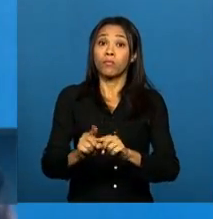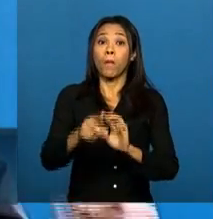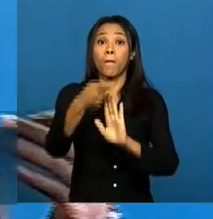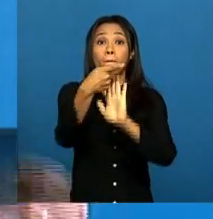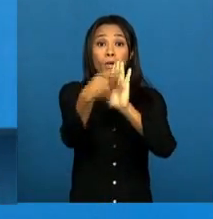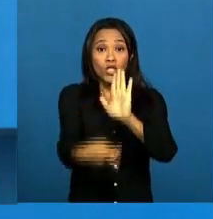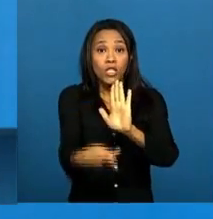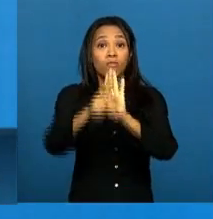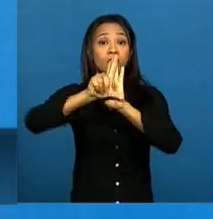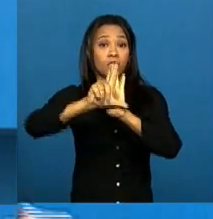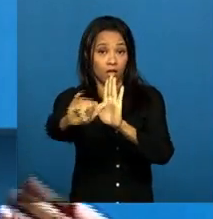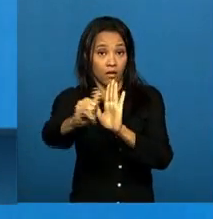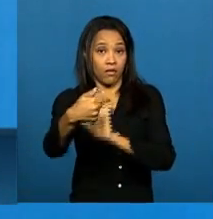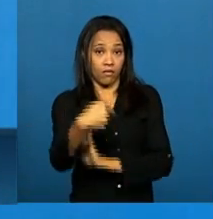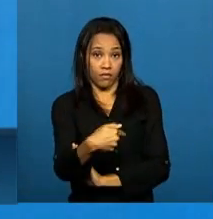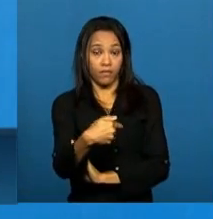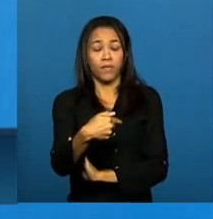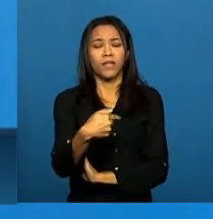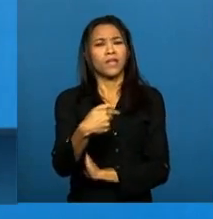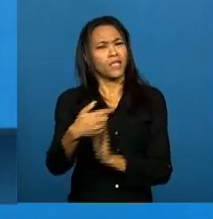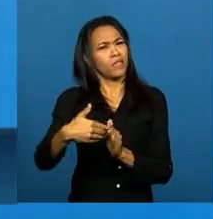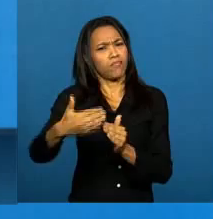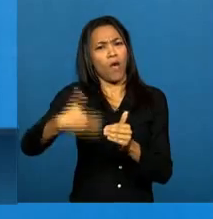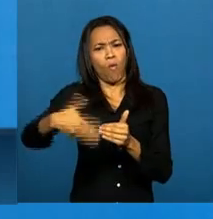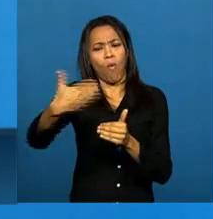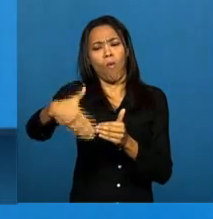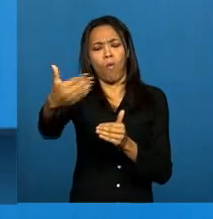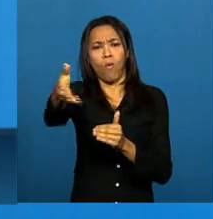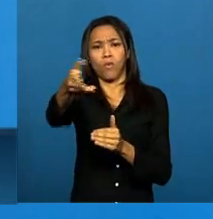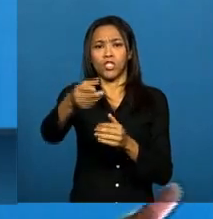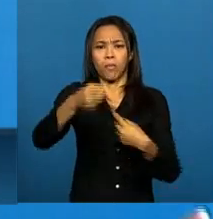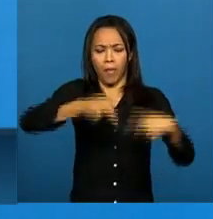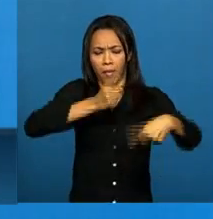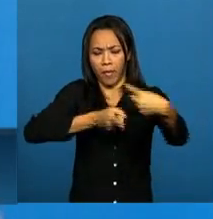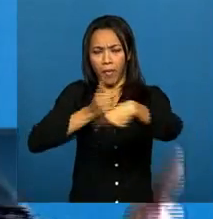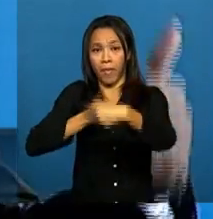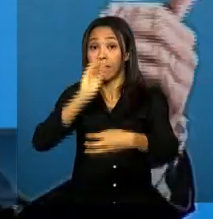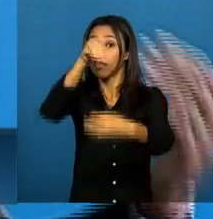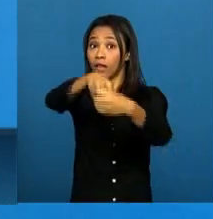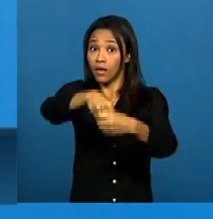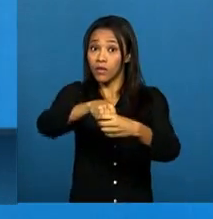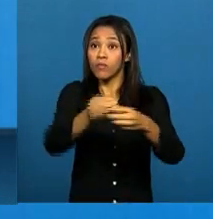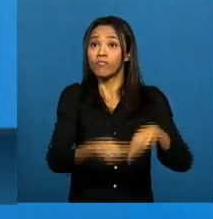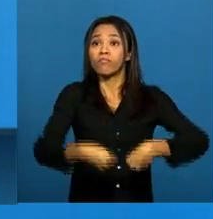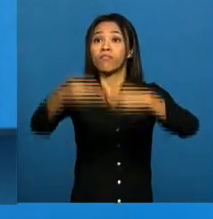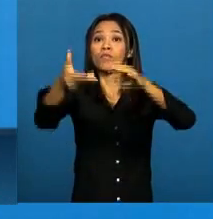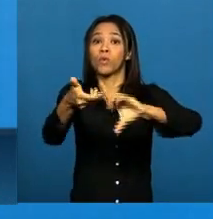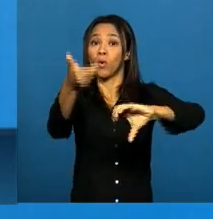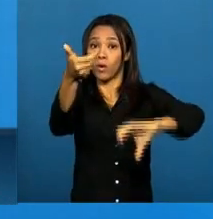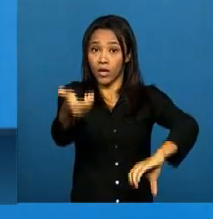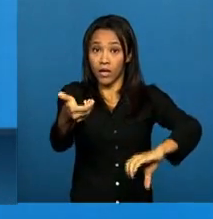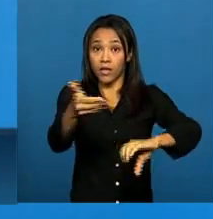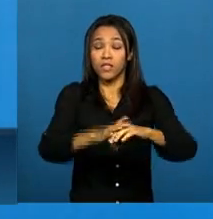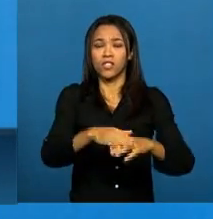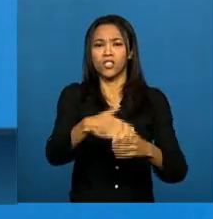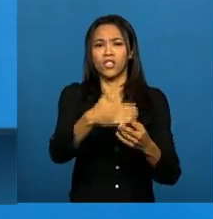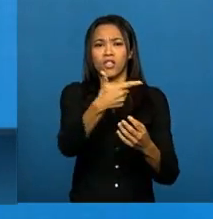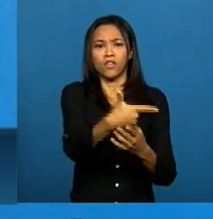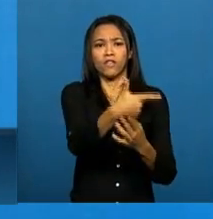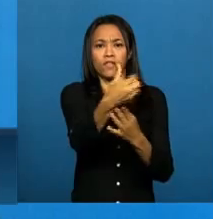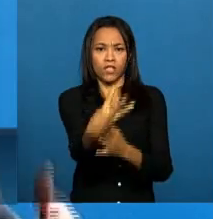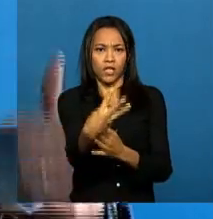e que também teve, ao longo da sua discussão no Congresso Nacional de 2011, ao dia 23 de abril de 2014,